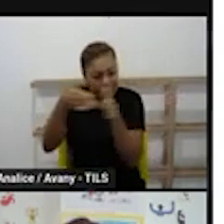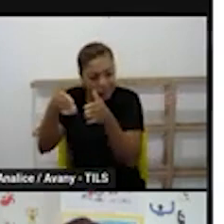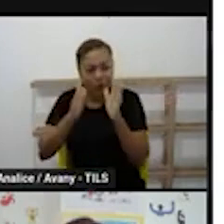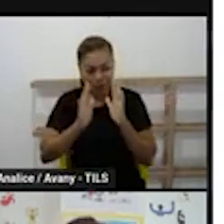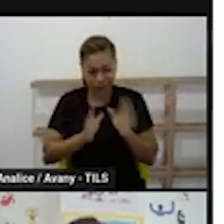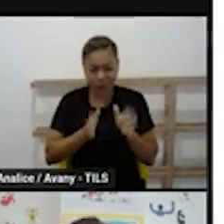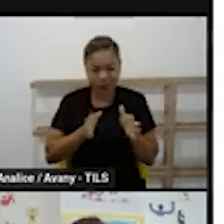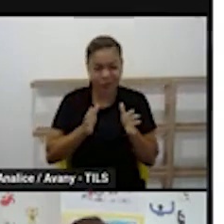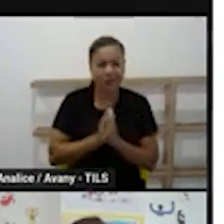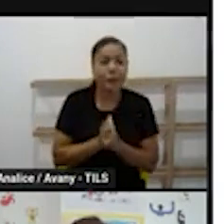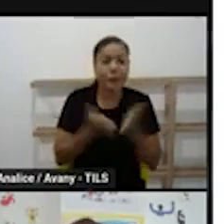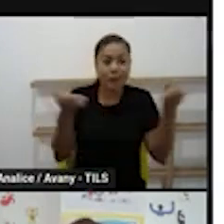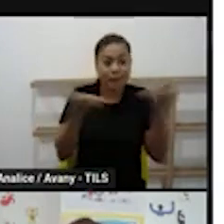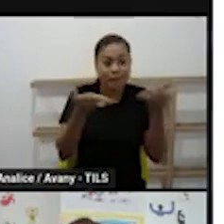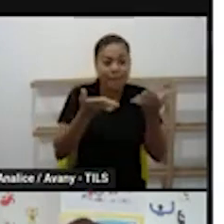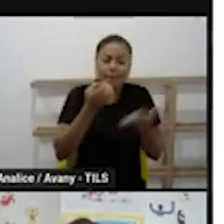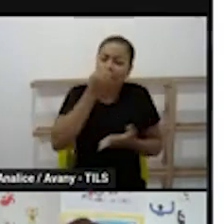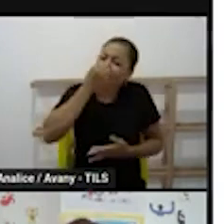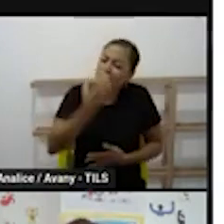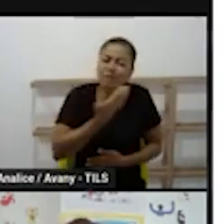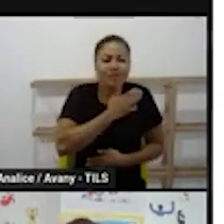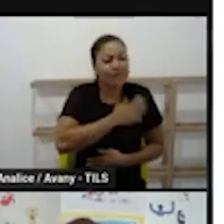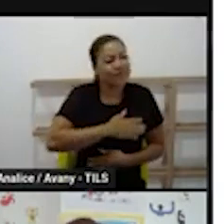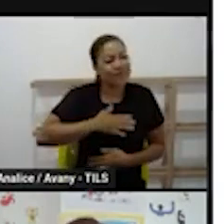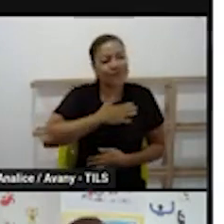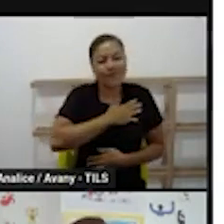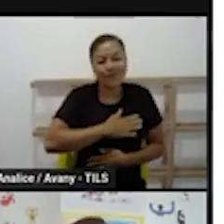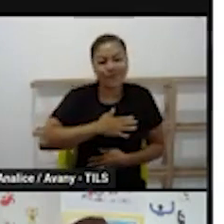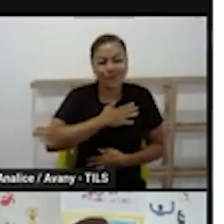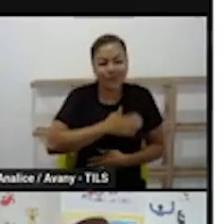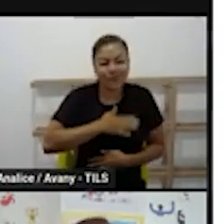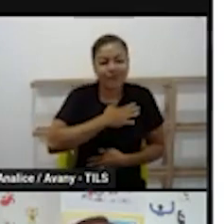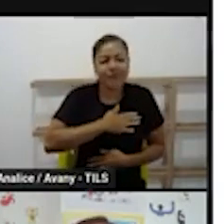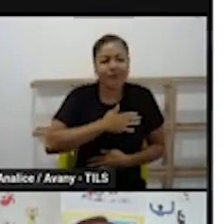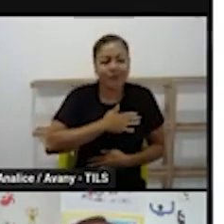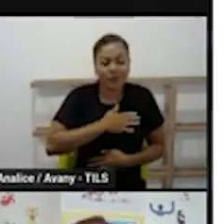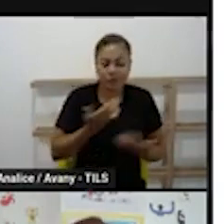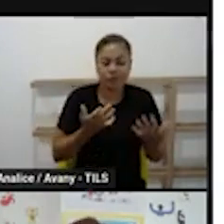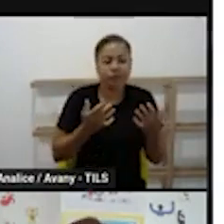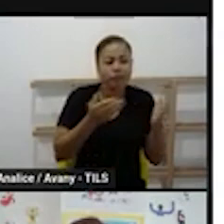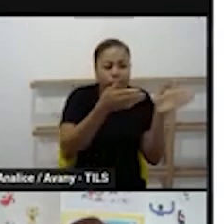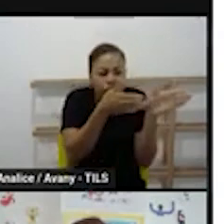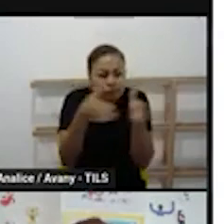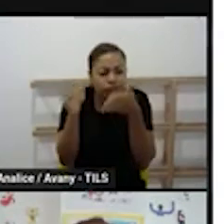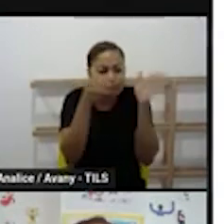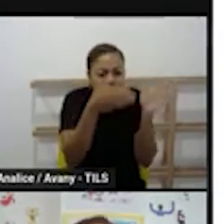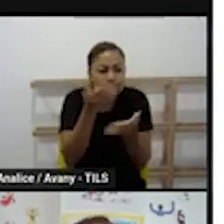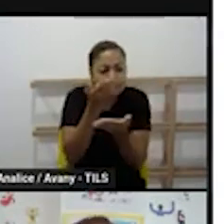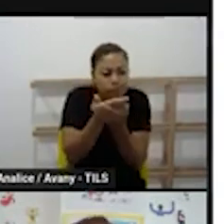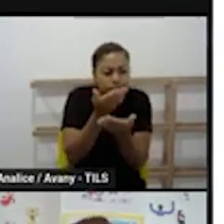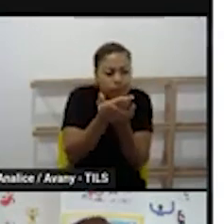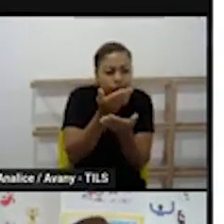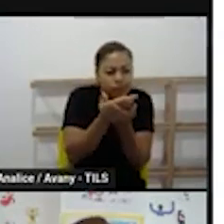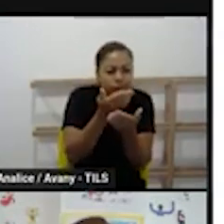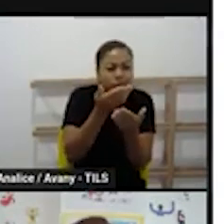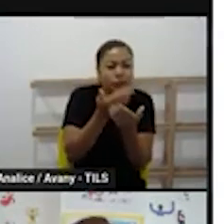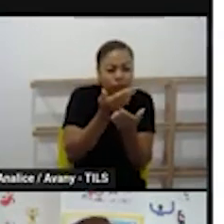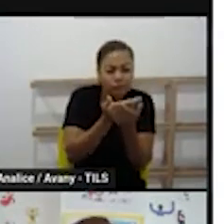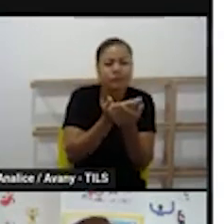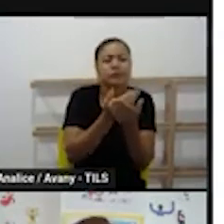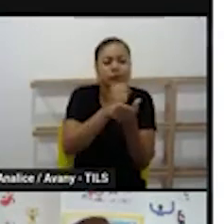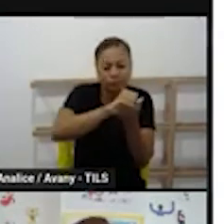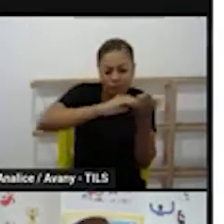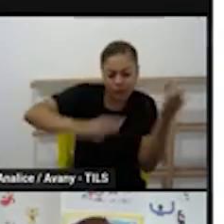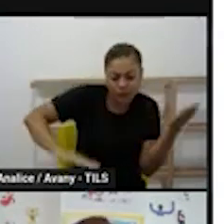esse diálogo hoje, acreditando numa educação infantil de qualidade, de continuidade, de protagonismo para